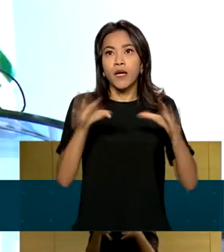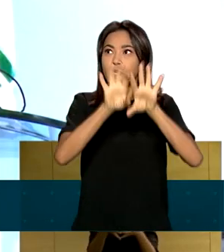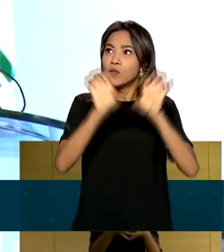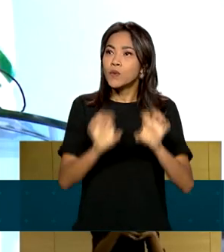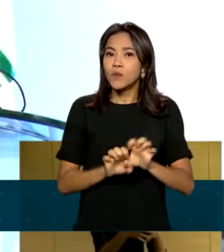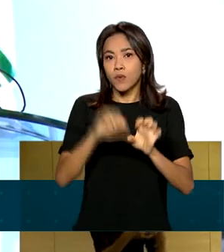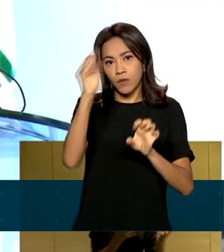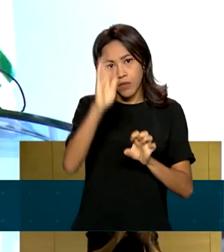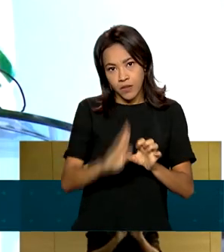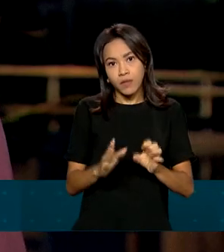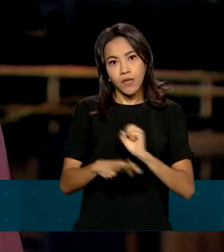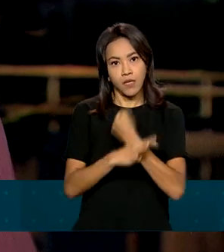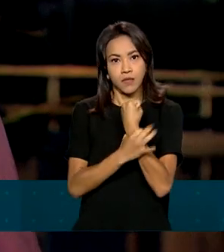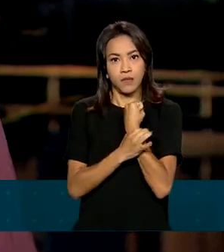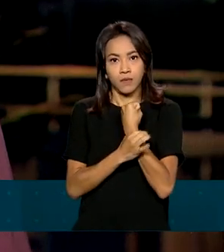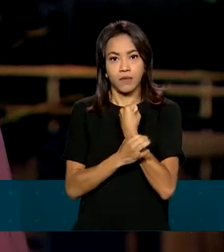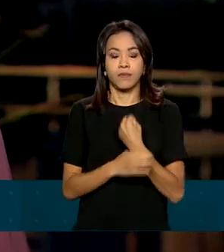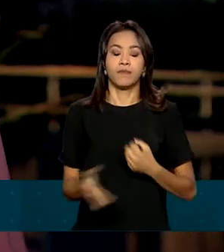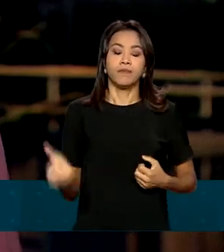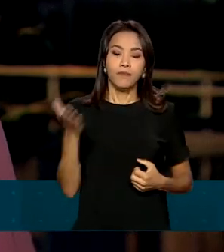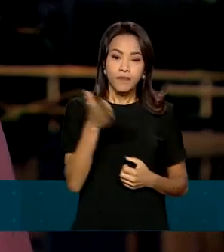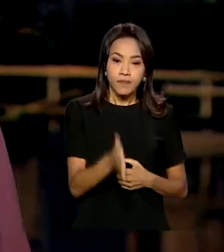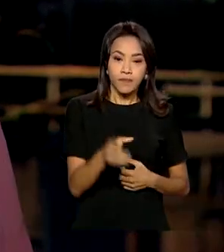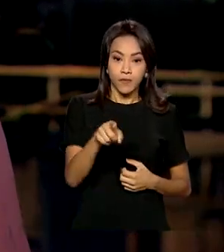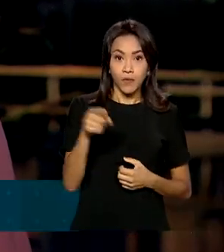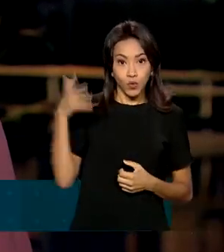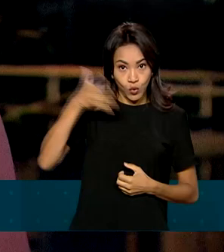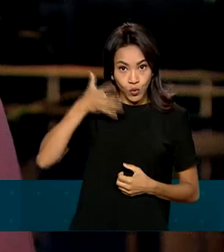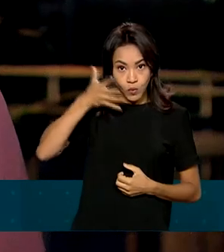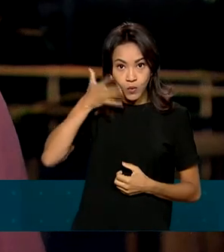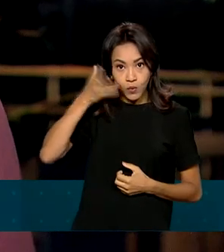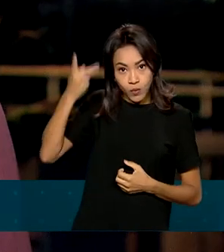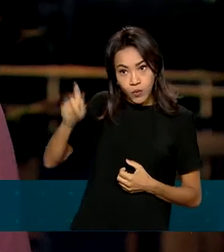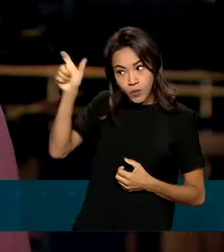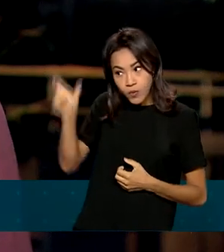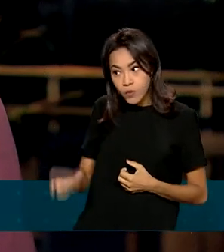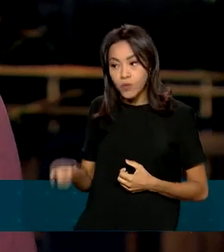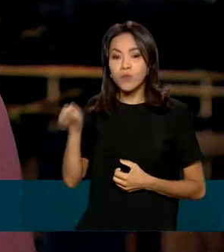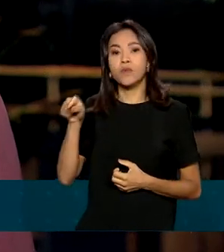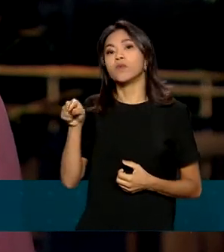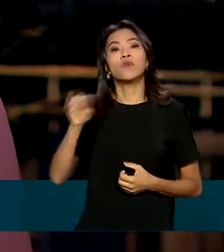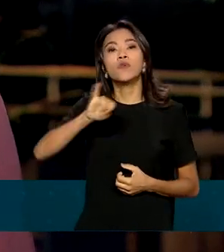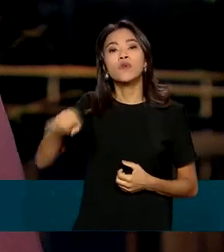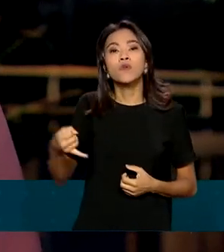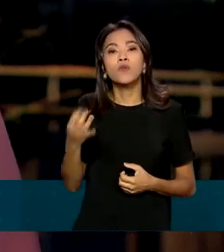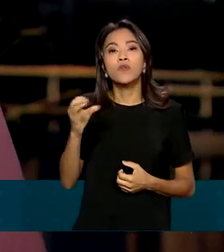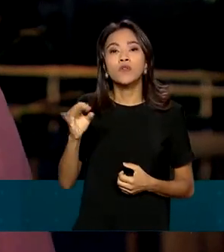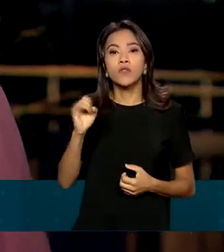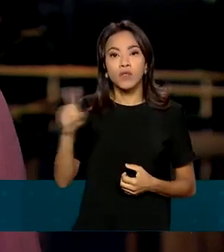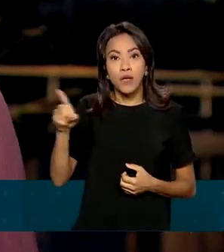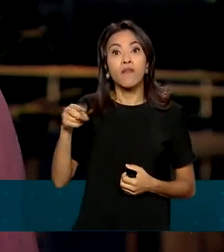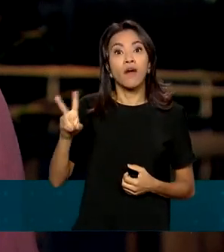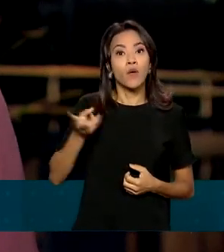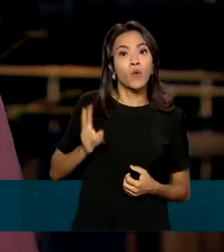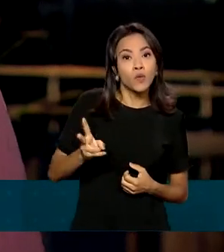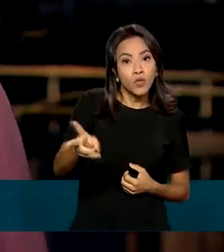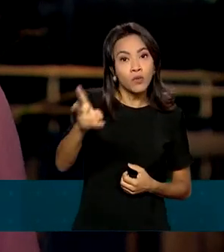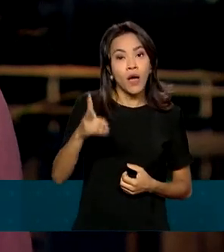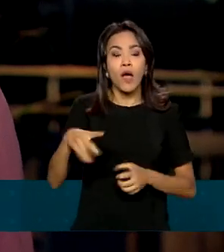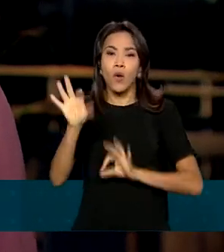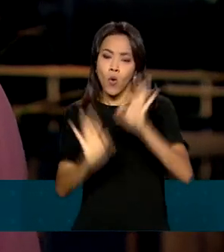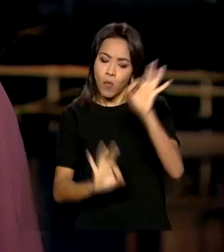garantia do abastecimento. Em seu discurso, José Mauro afirmou ainda que vai seguir com o plano de negócios